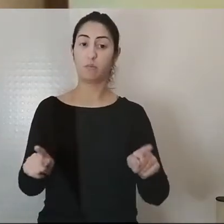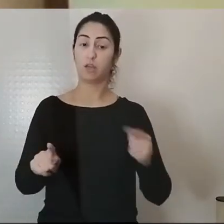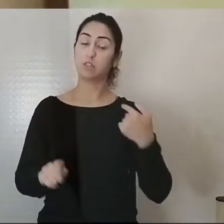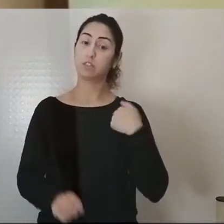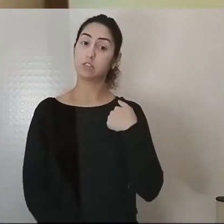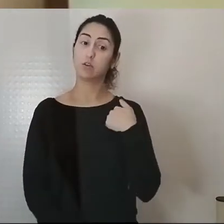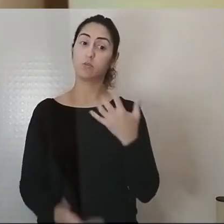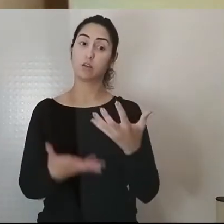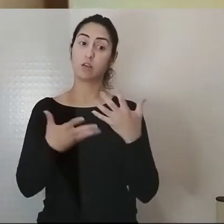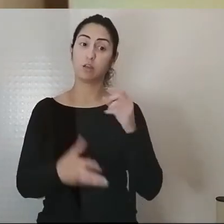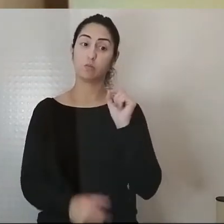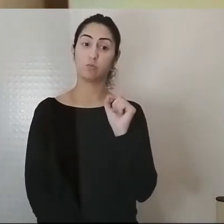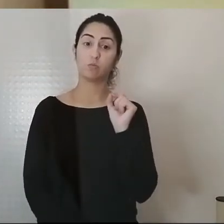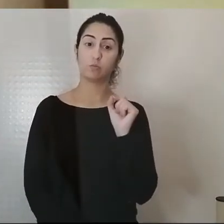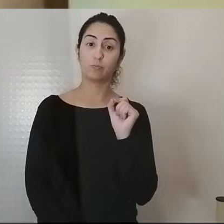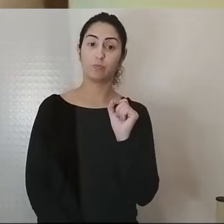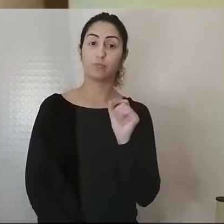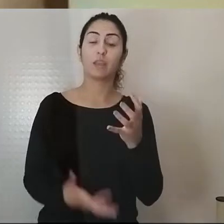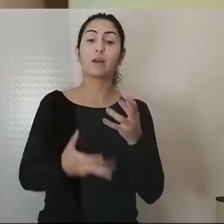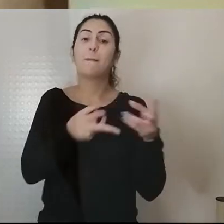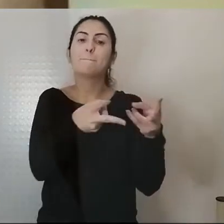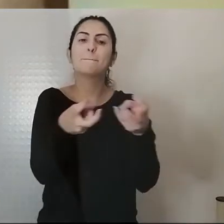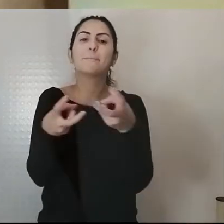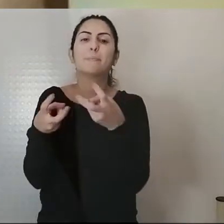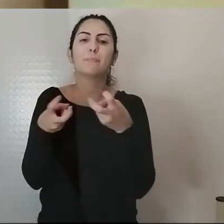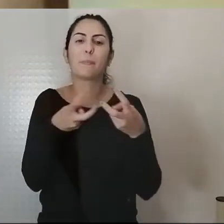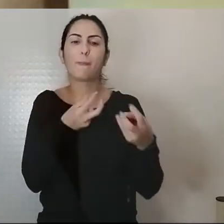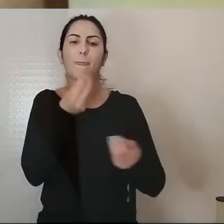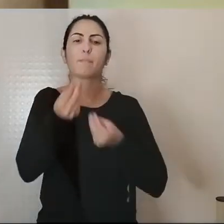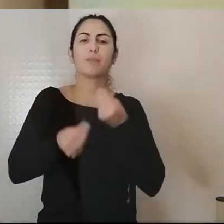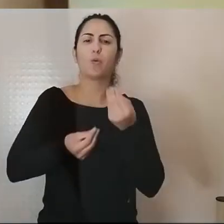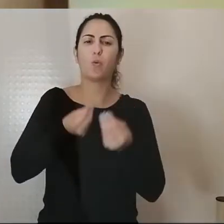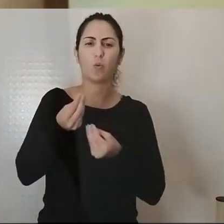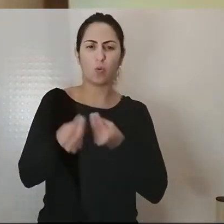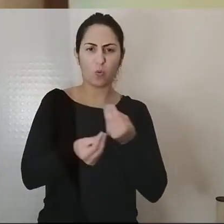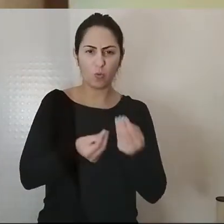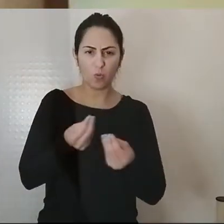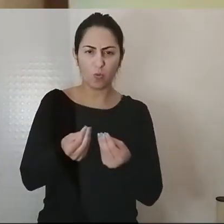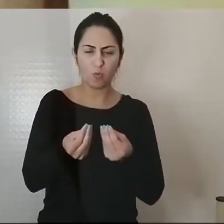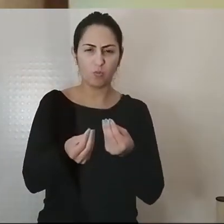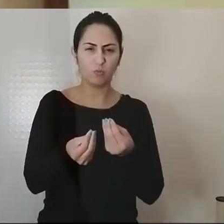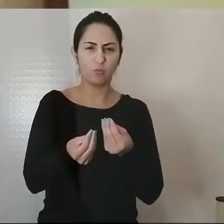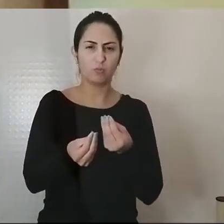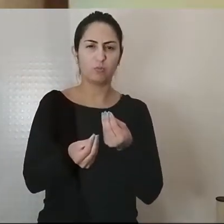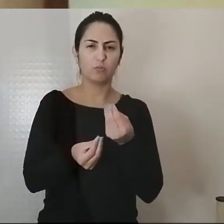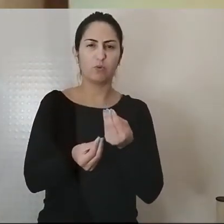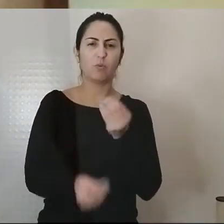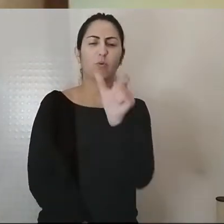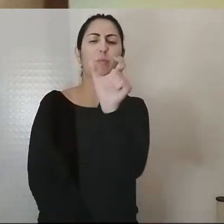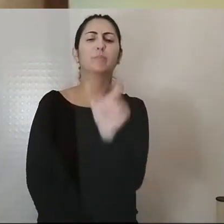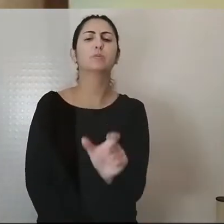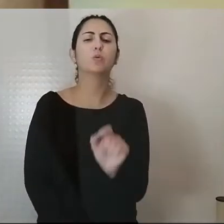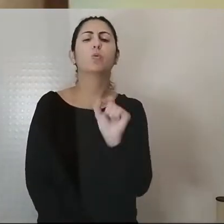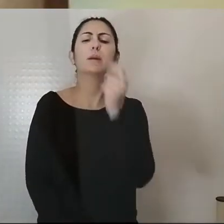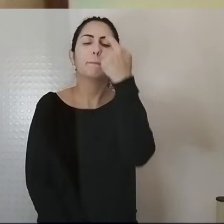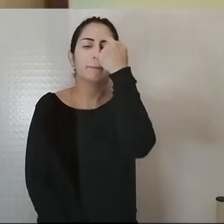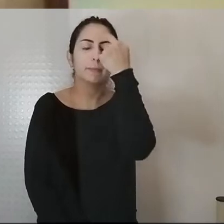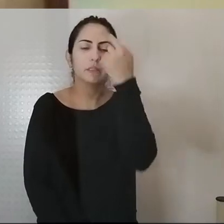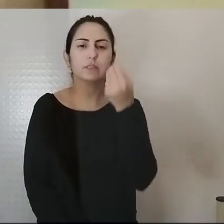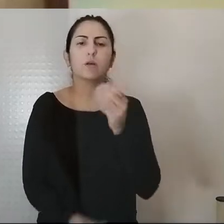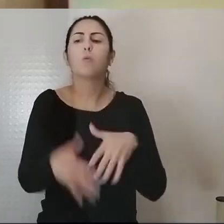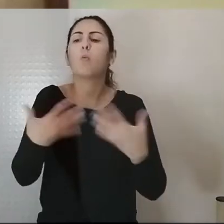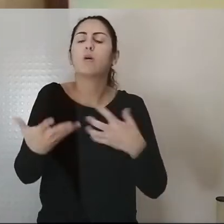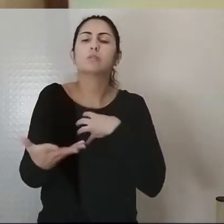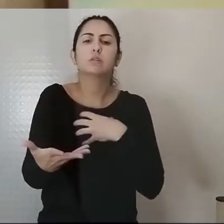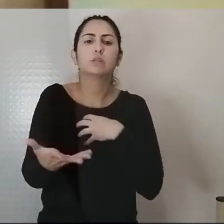minha intenção é exatamente perceber como é que o indivíduo ou o se pensa, qual é o sentido do ser num